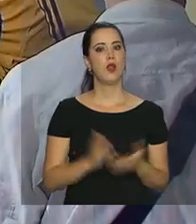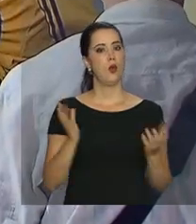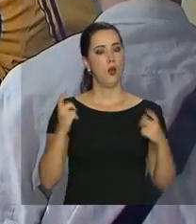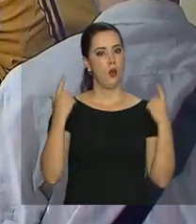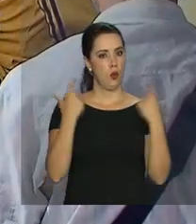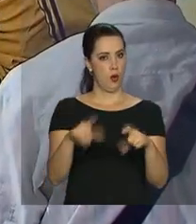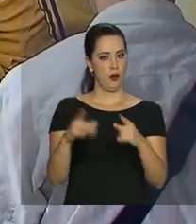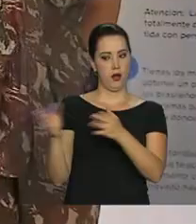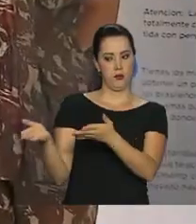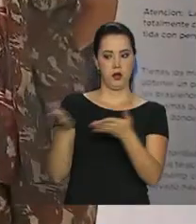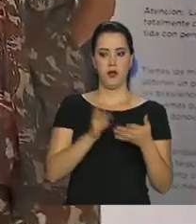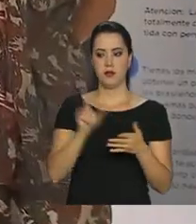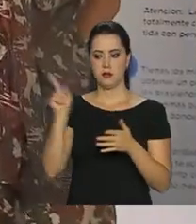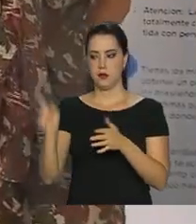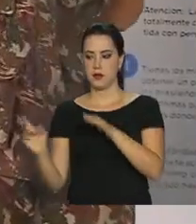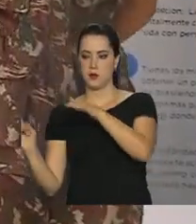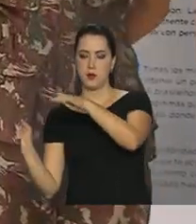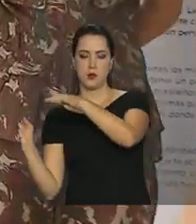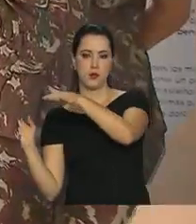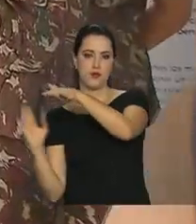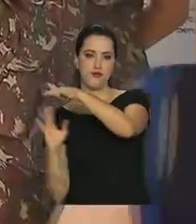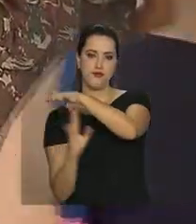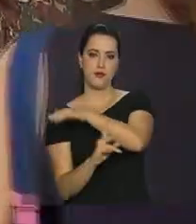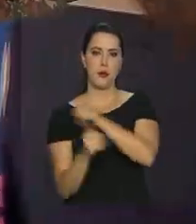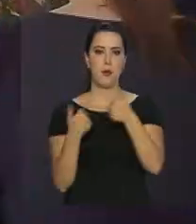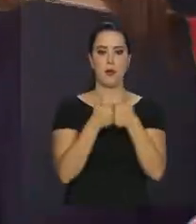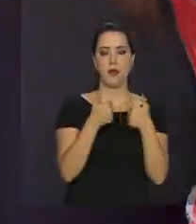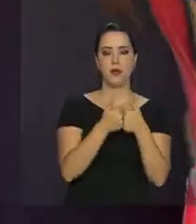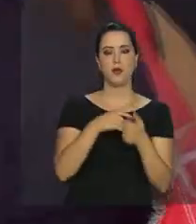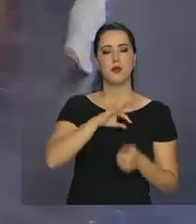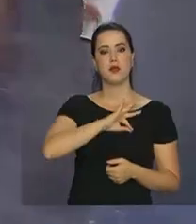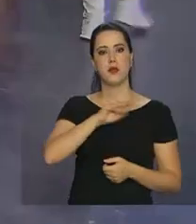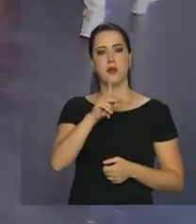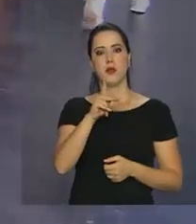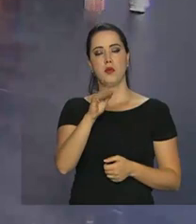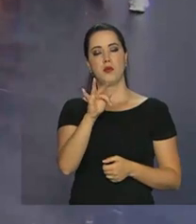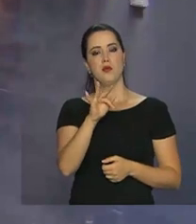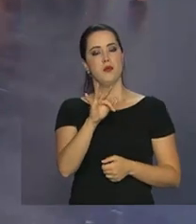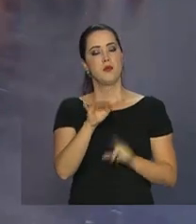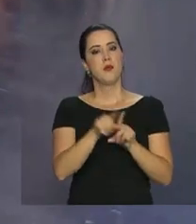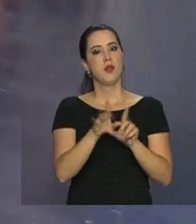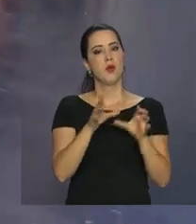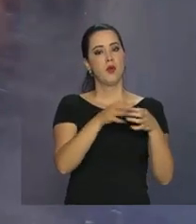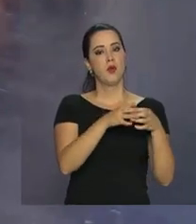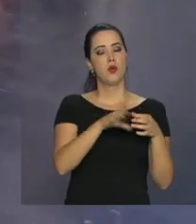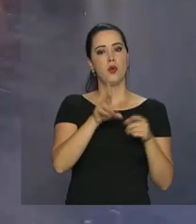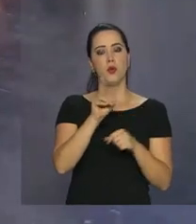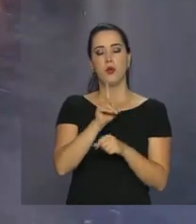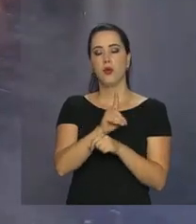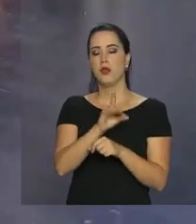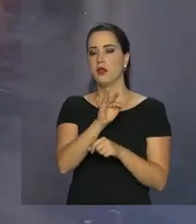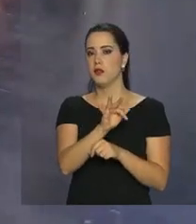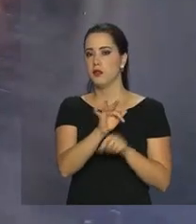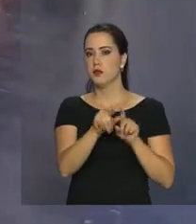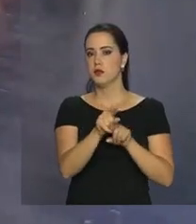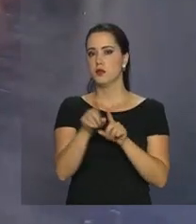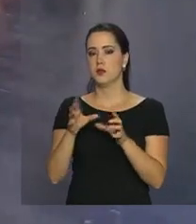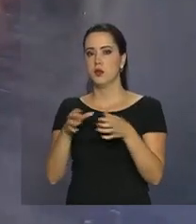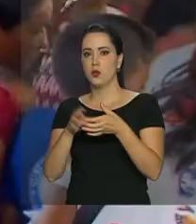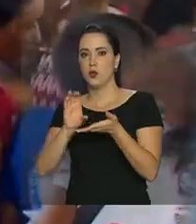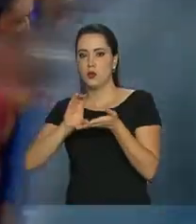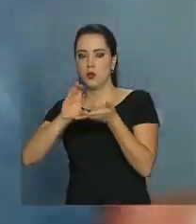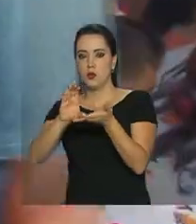migrantes em Pacaraima fica ao lado do posto de fronteira da Polícia Federal e conta com equipes da Defensoria Pública e do Conselho